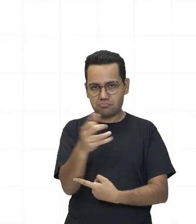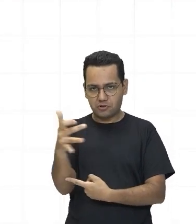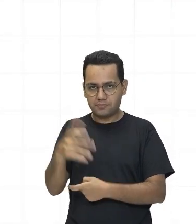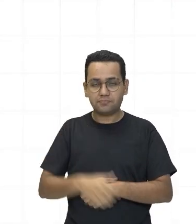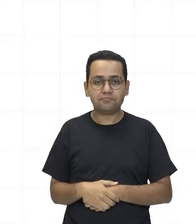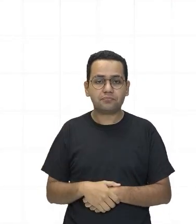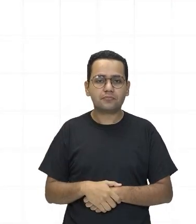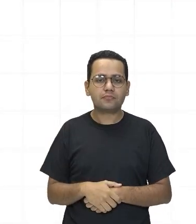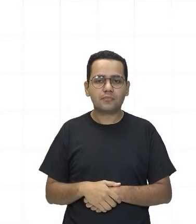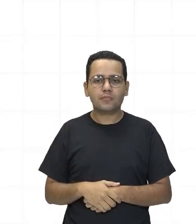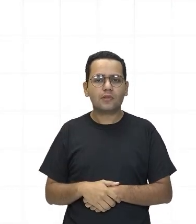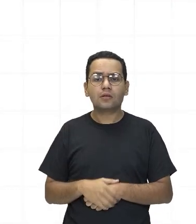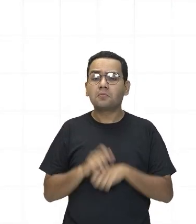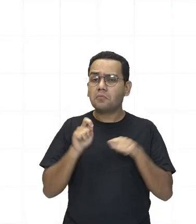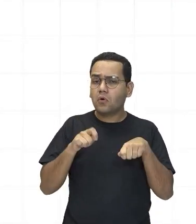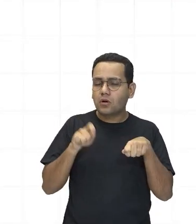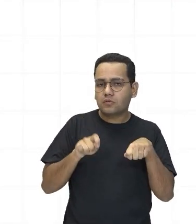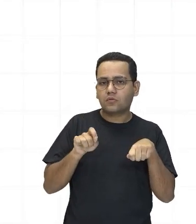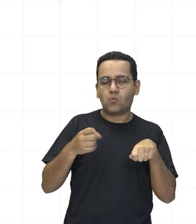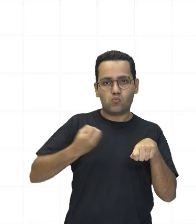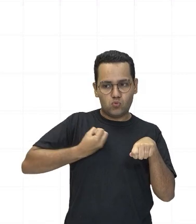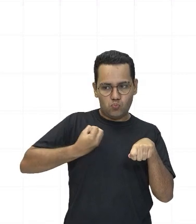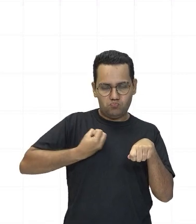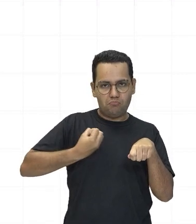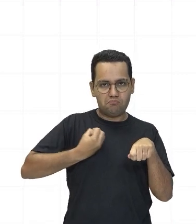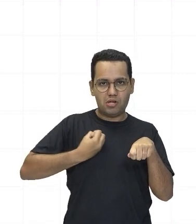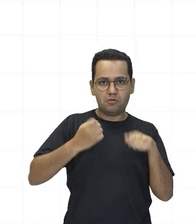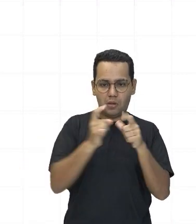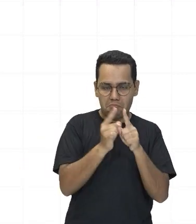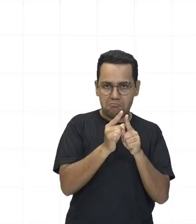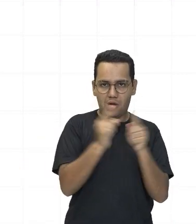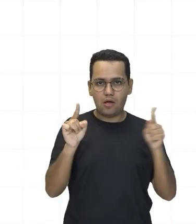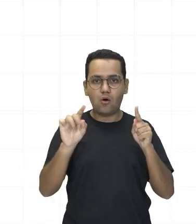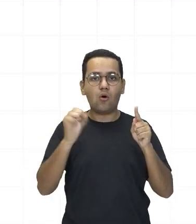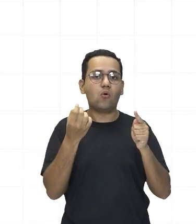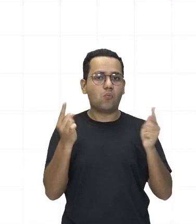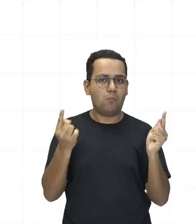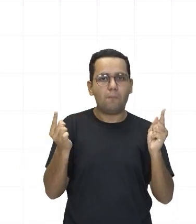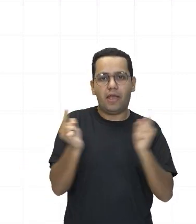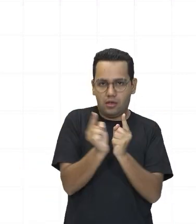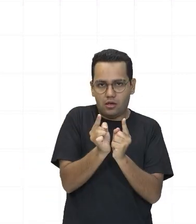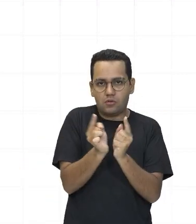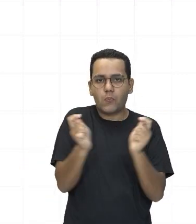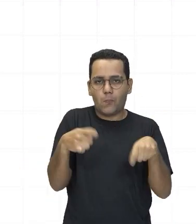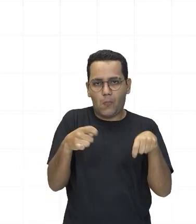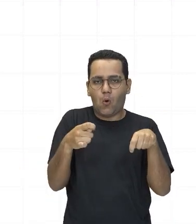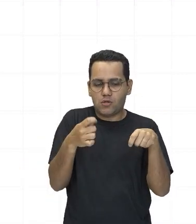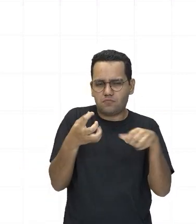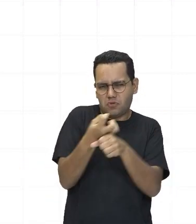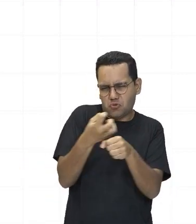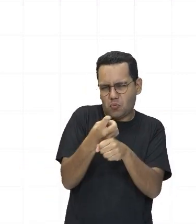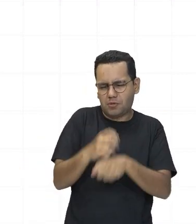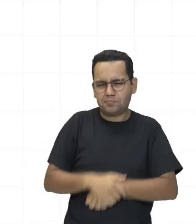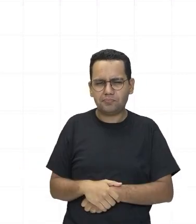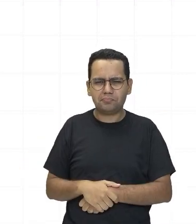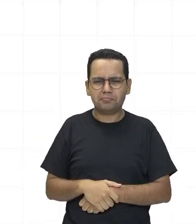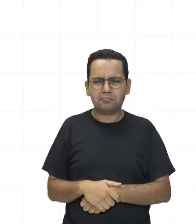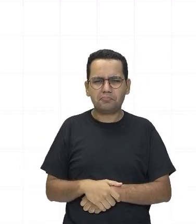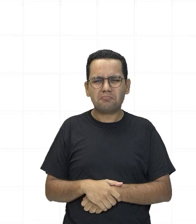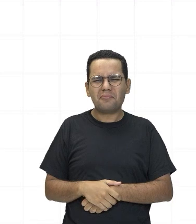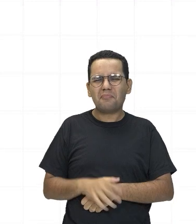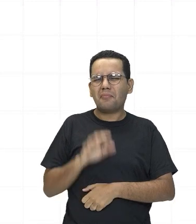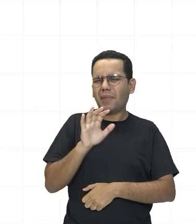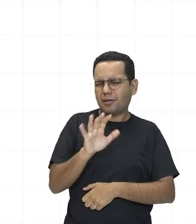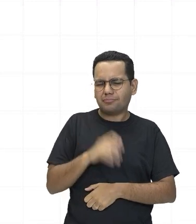você trabalhar com números extremamente grandes Ou números extremamente pequenos Mas o que vem a